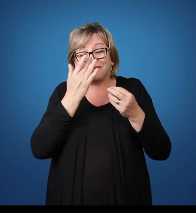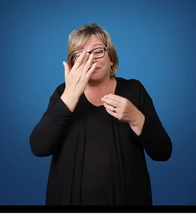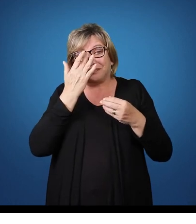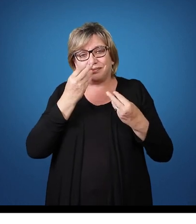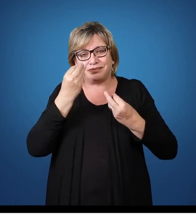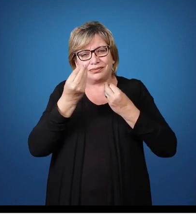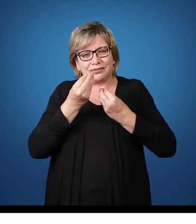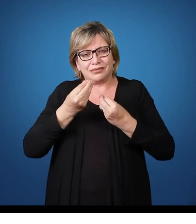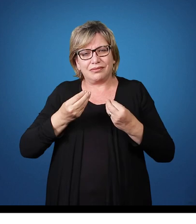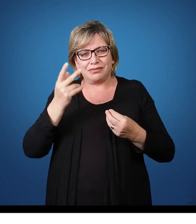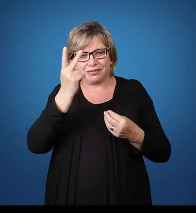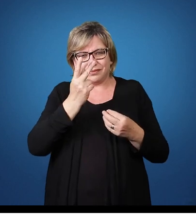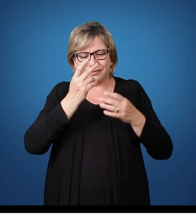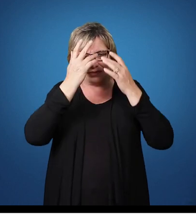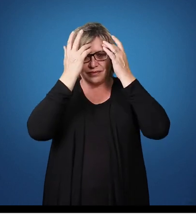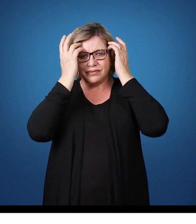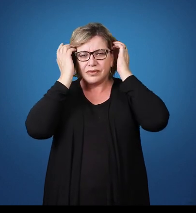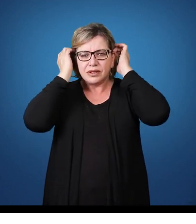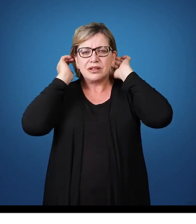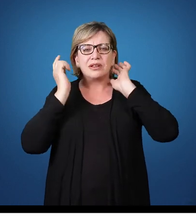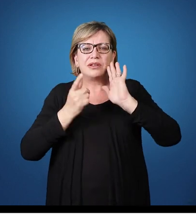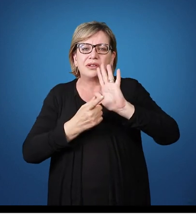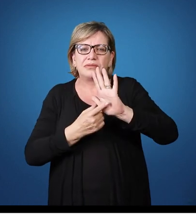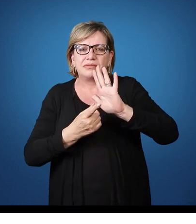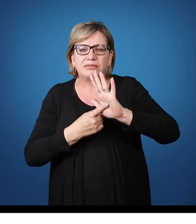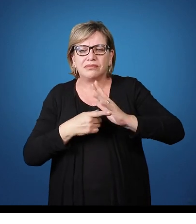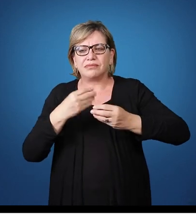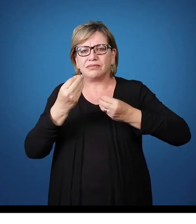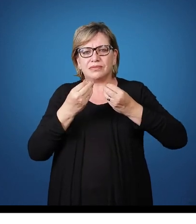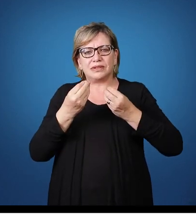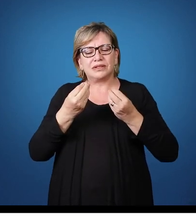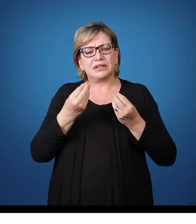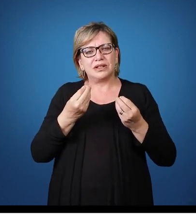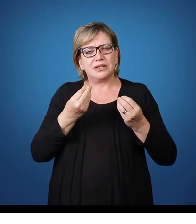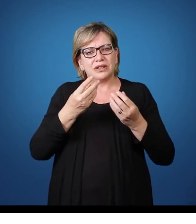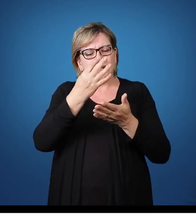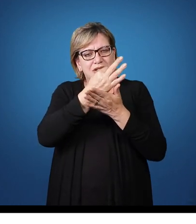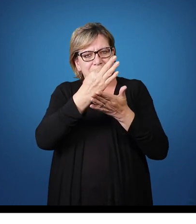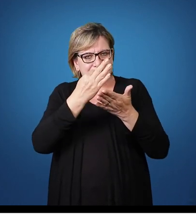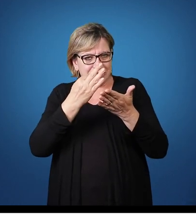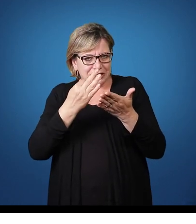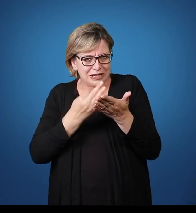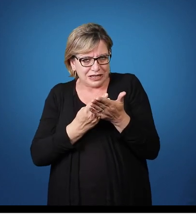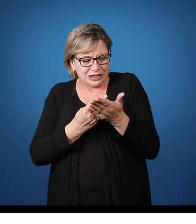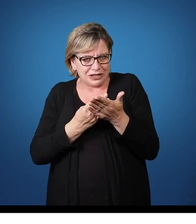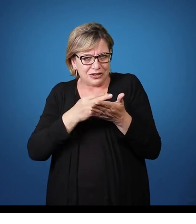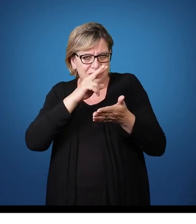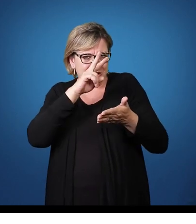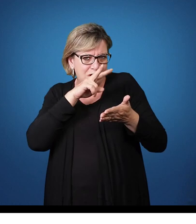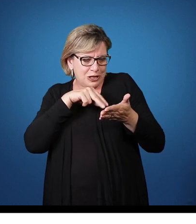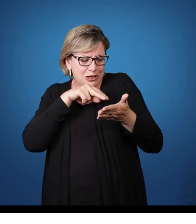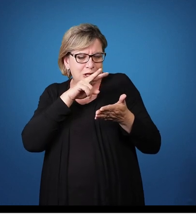O desenho A representação De um texto Lido Como o texto Que foi colocado Foi da